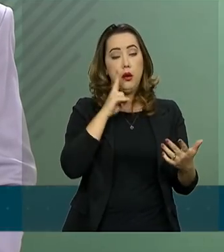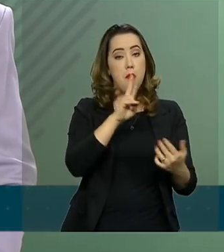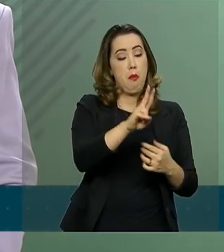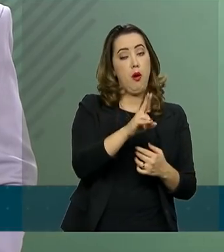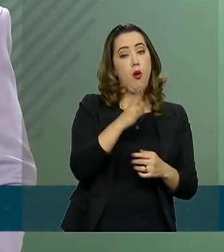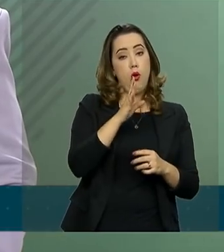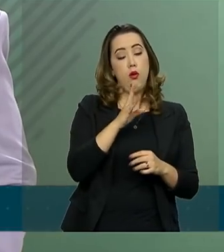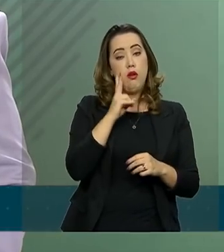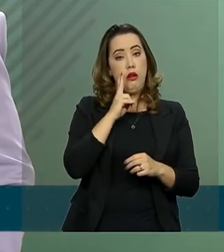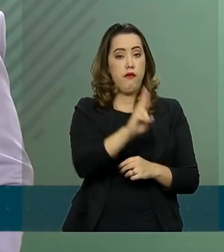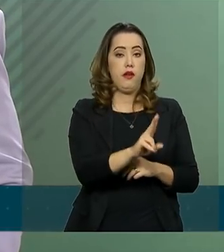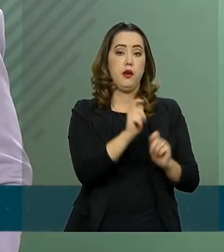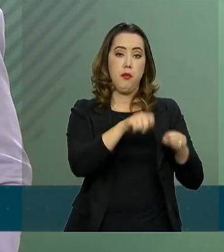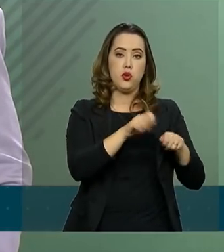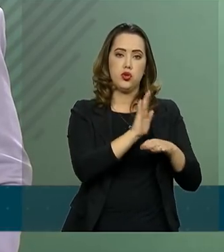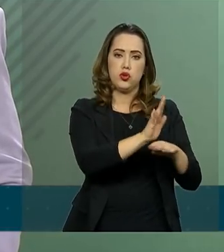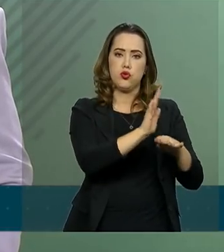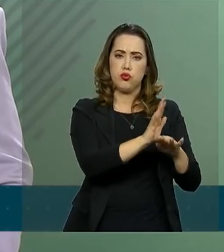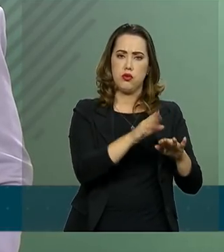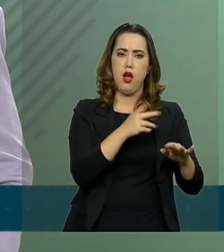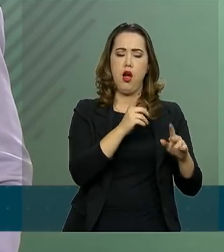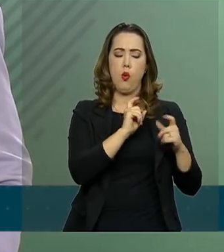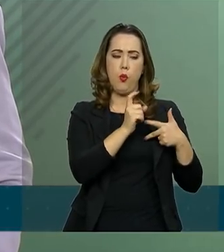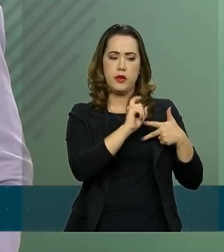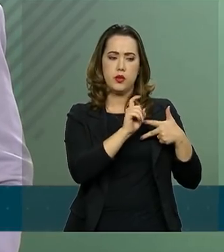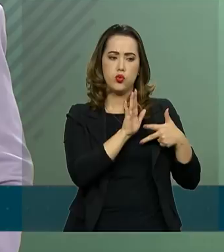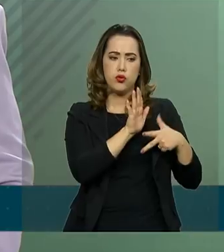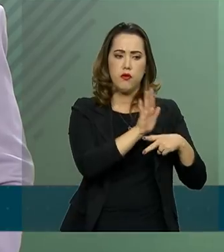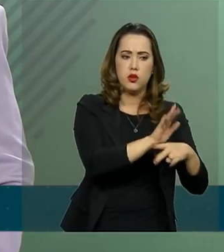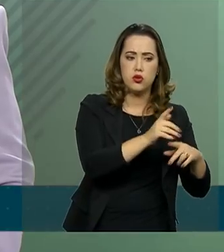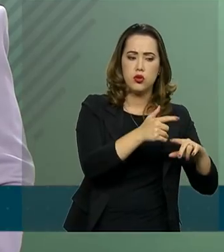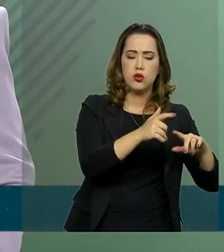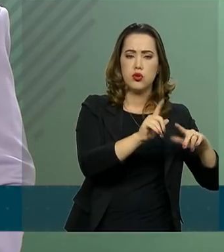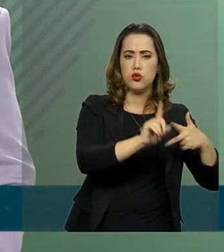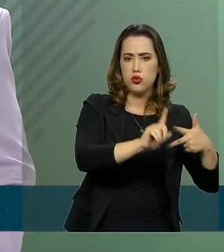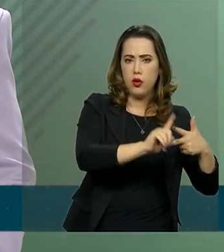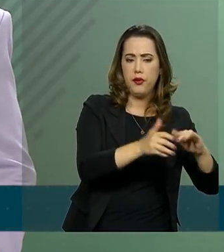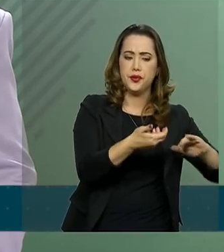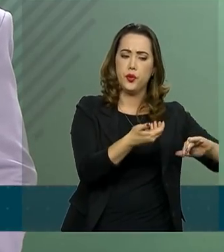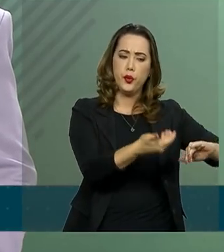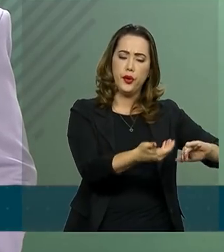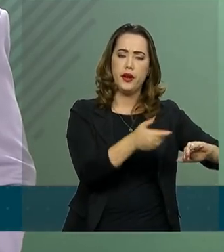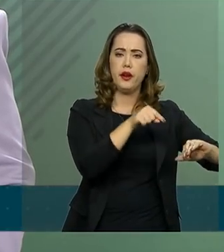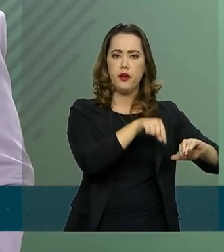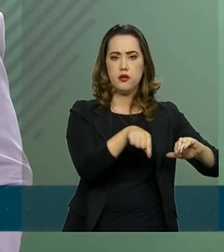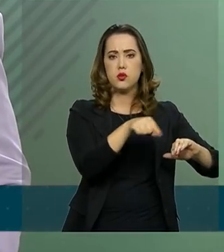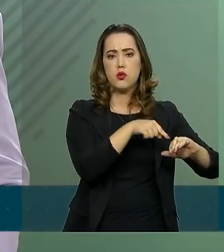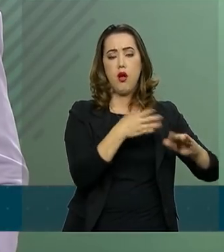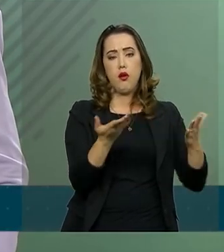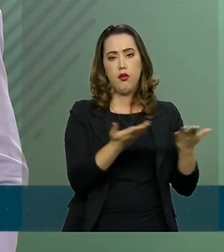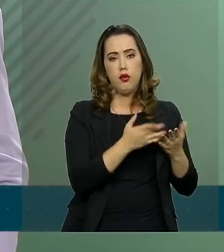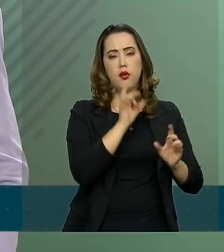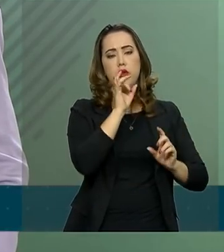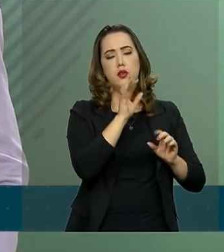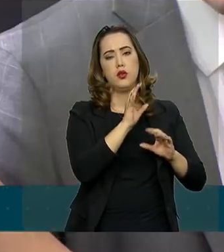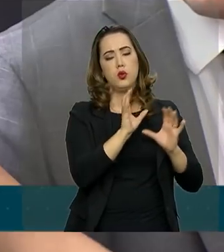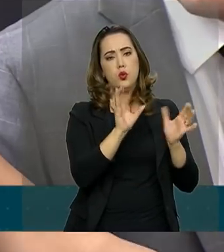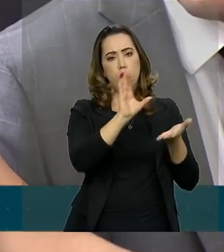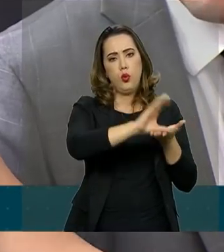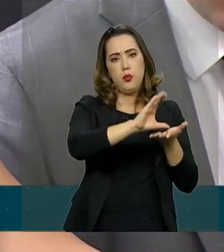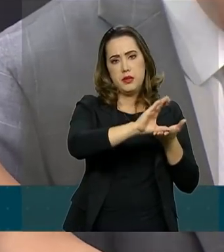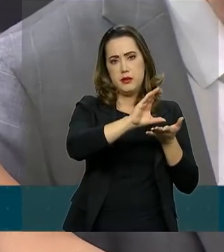a partir do posicionamento do Poder Executivo com o Congresso, especialmente agora na Comissão Especial.